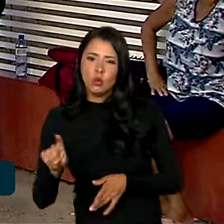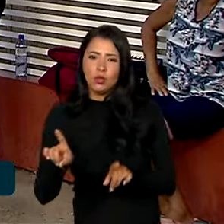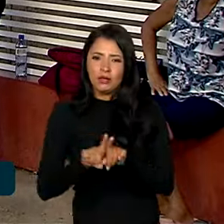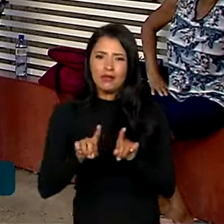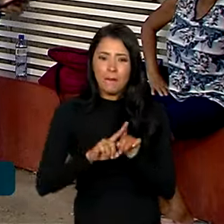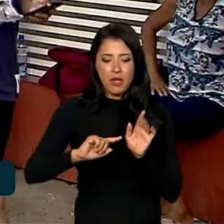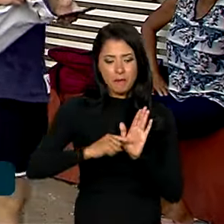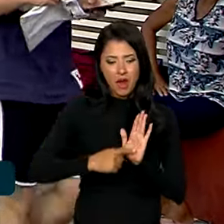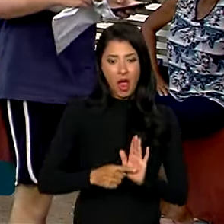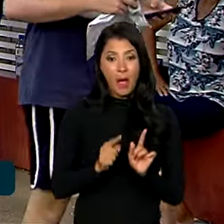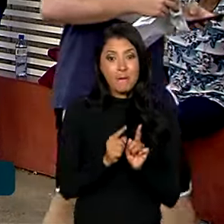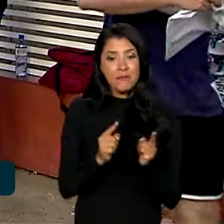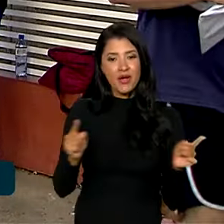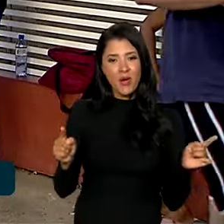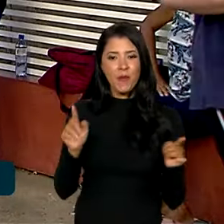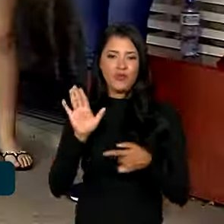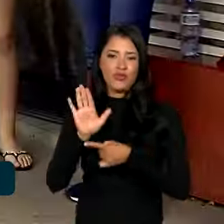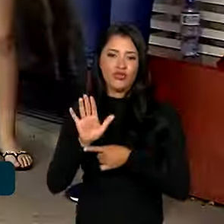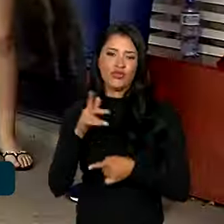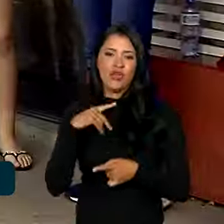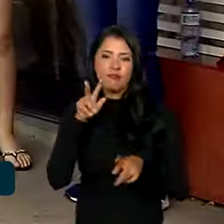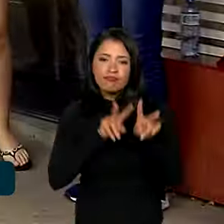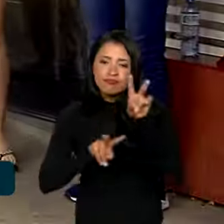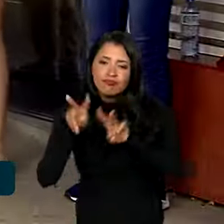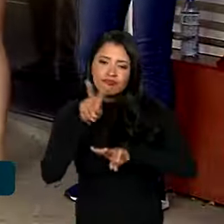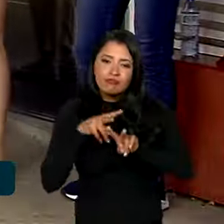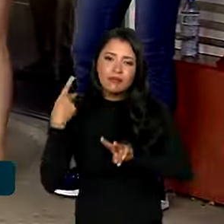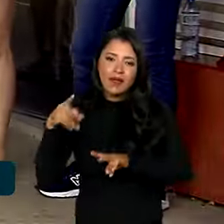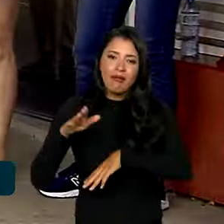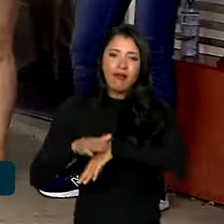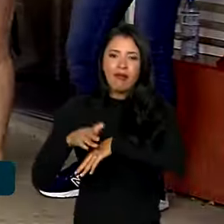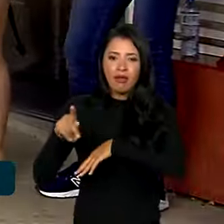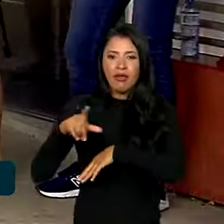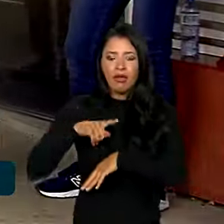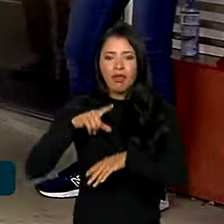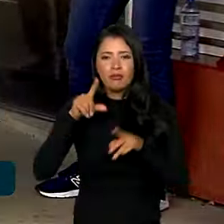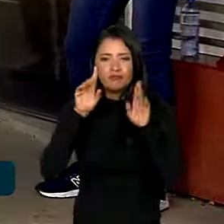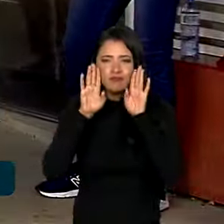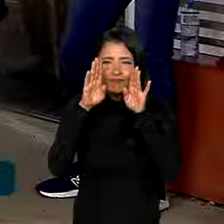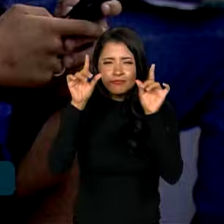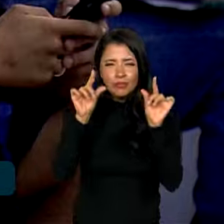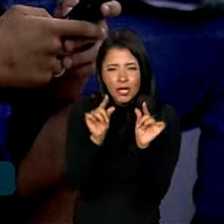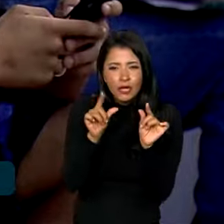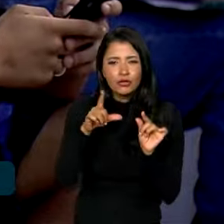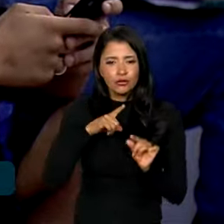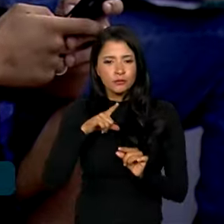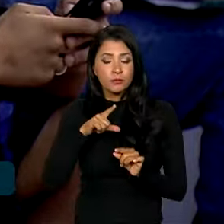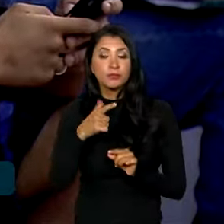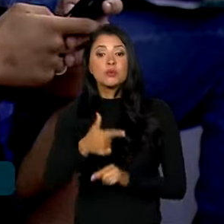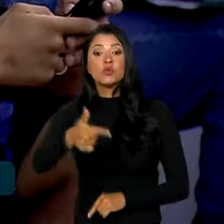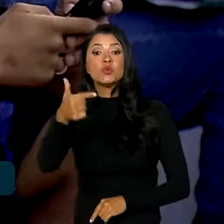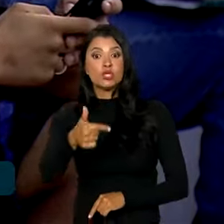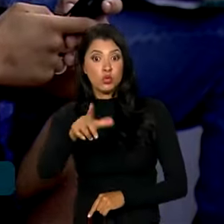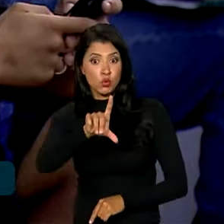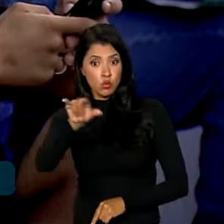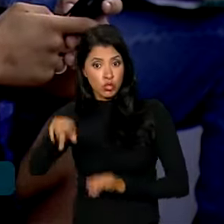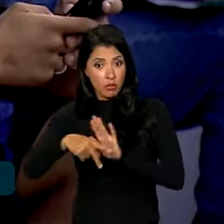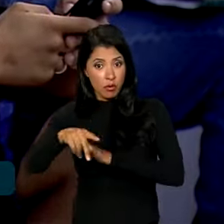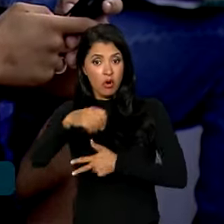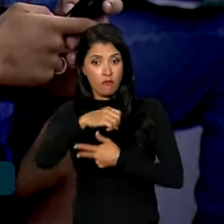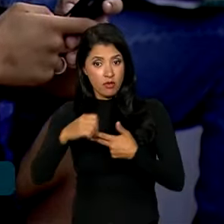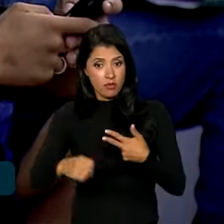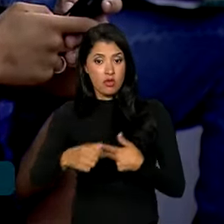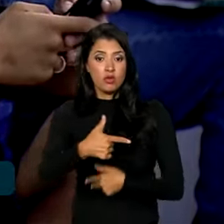respostas maior para ajudar na visualização por quem tem baixa visão. O segundo dia do Enem